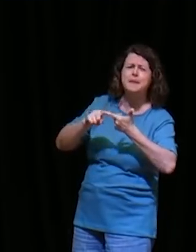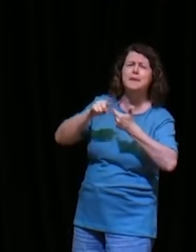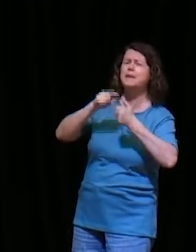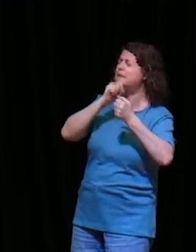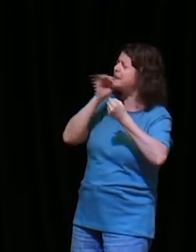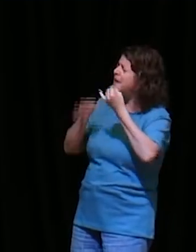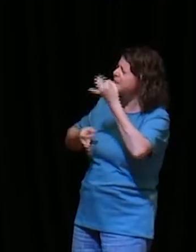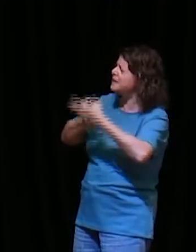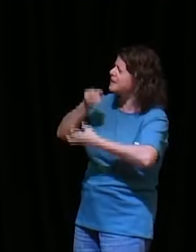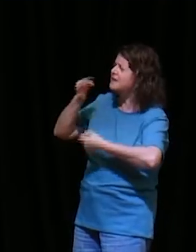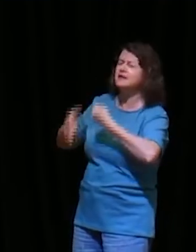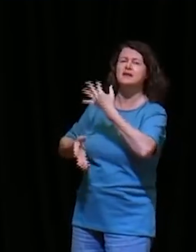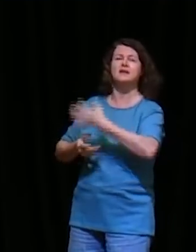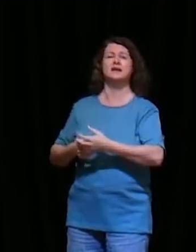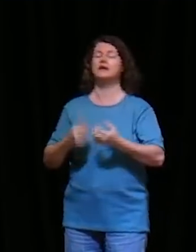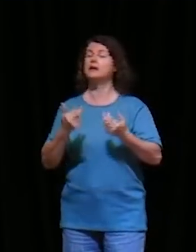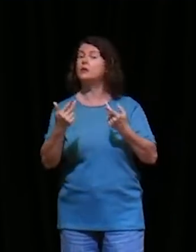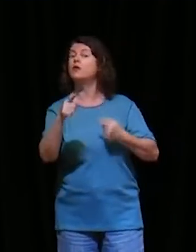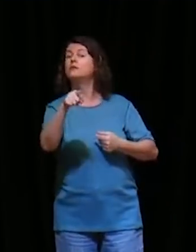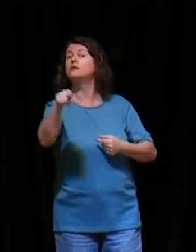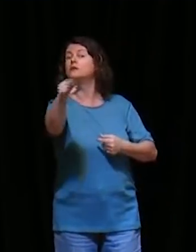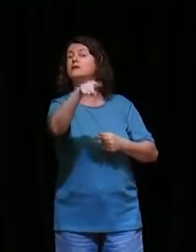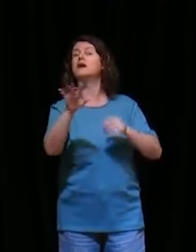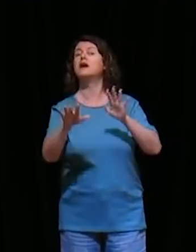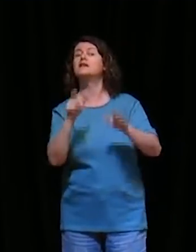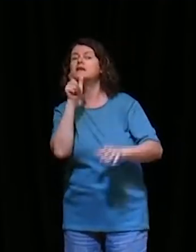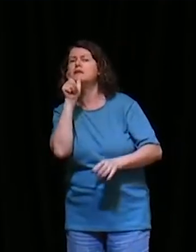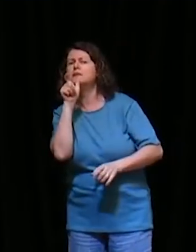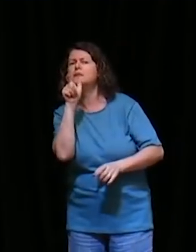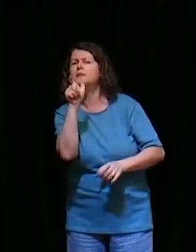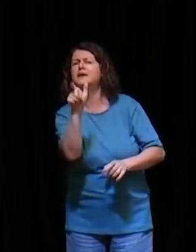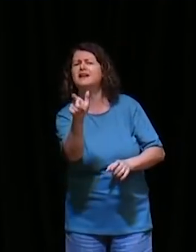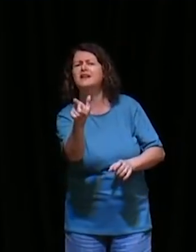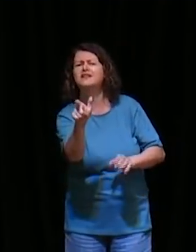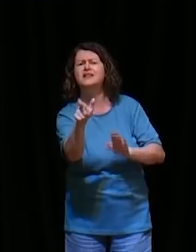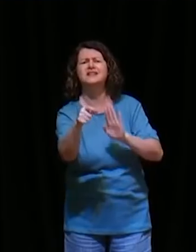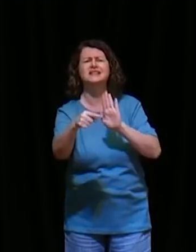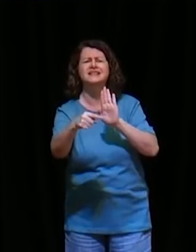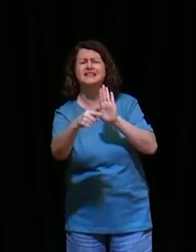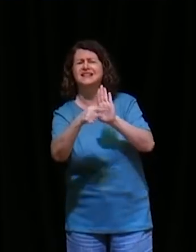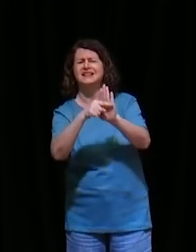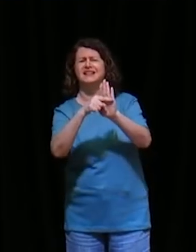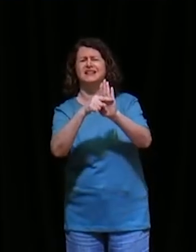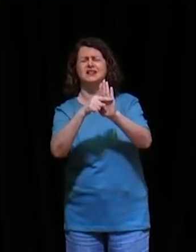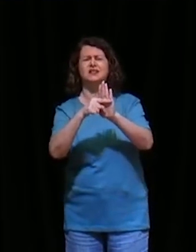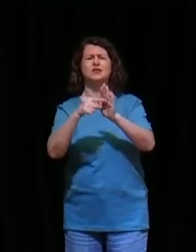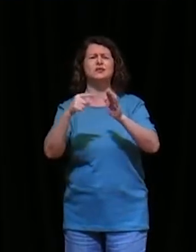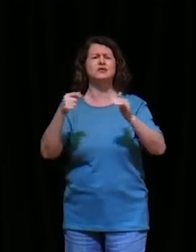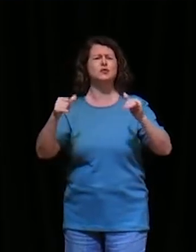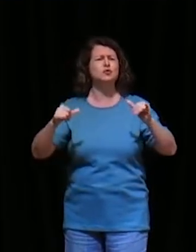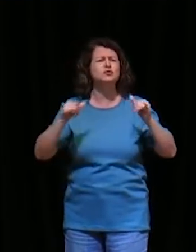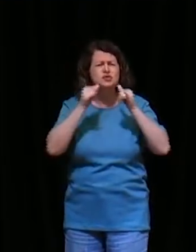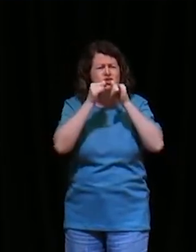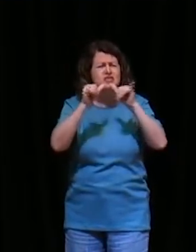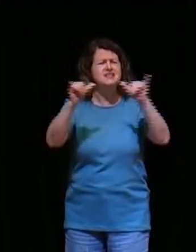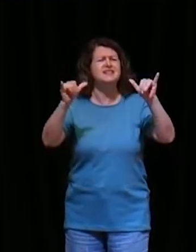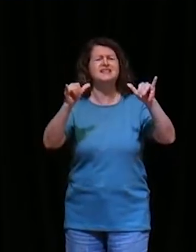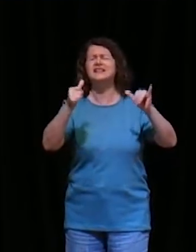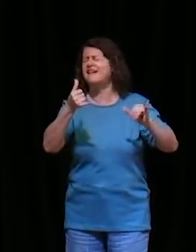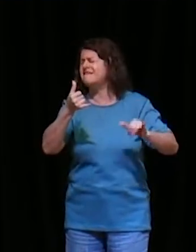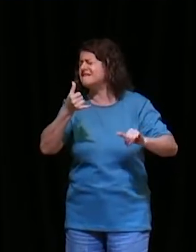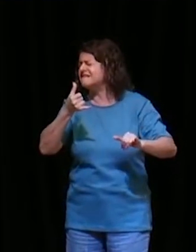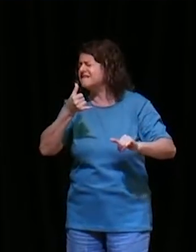recebido uma notícia assim, de que algo que você ama, de alguém que você ama, está vivendo momentos